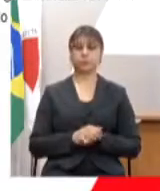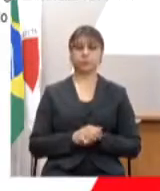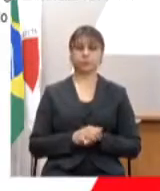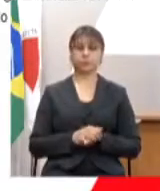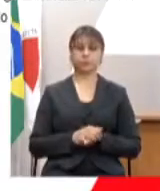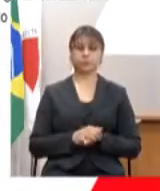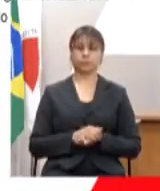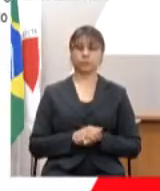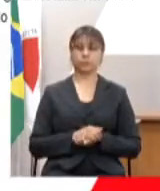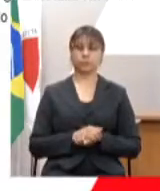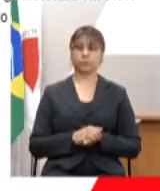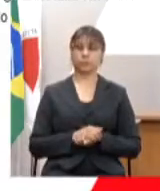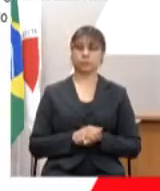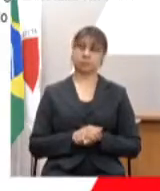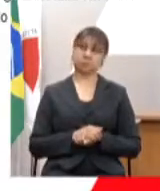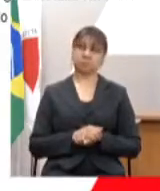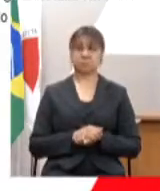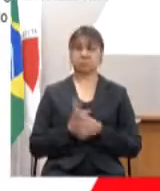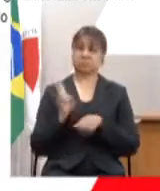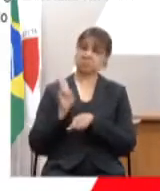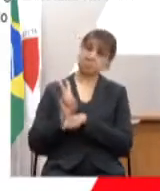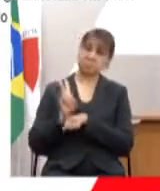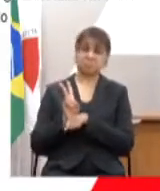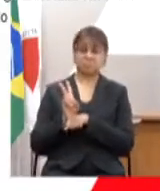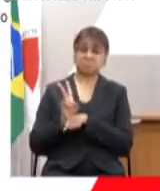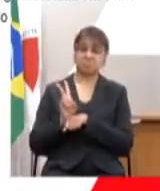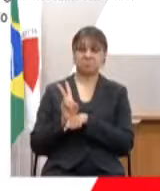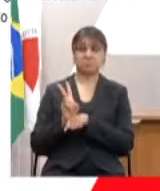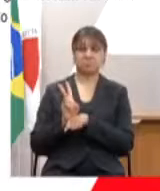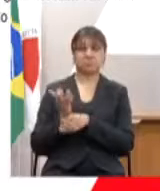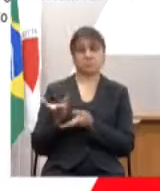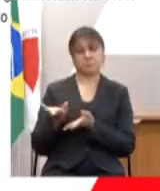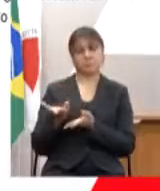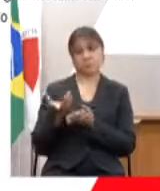uma previsão de gasto orçamentário do Estado,